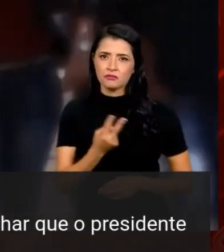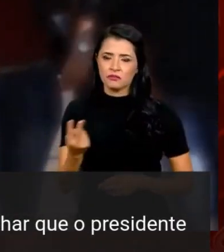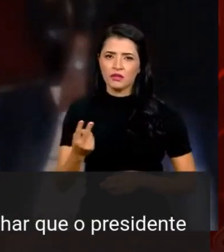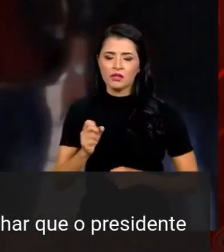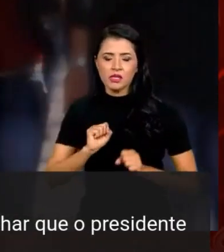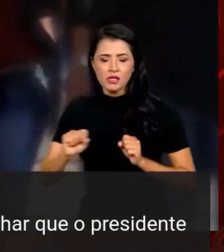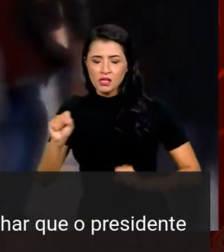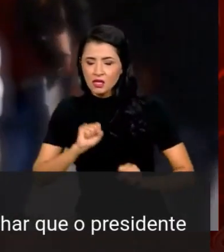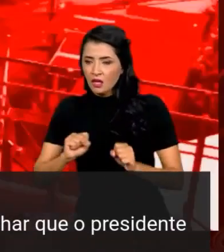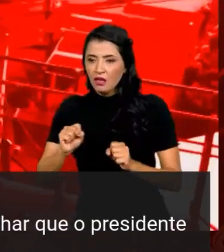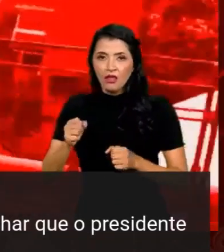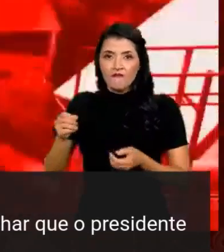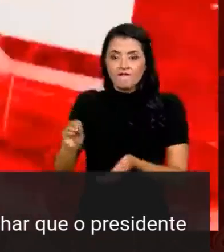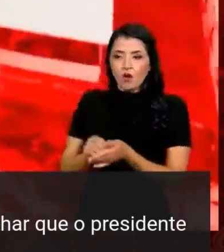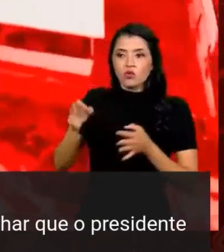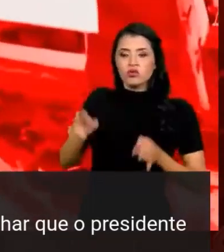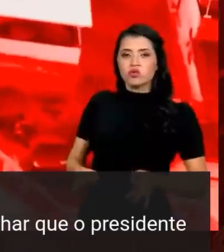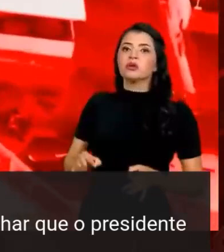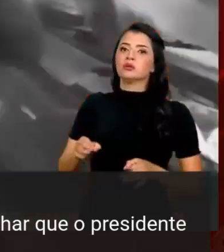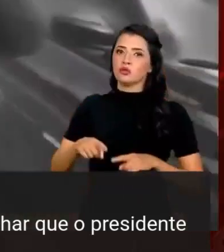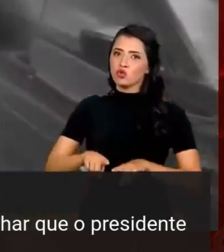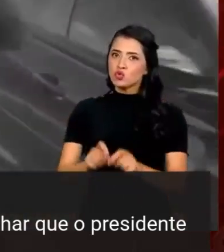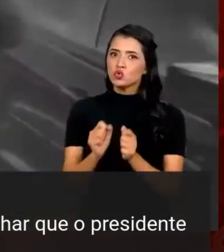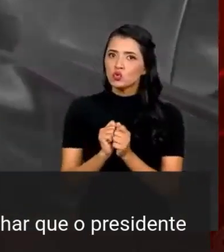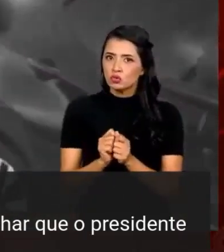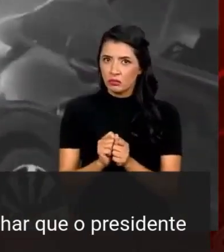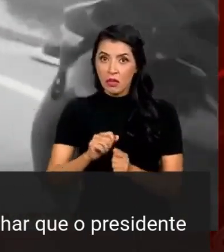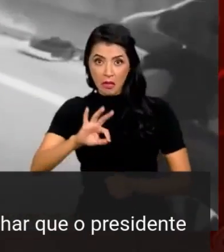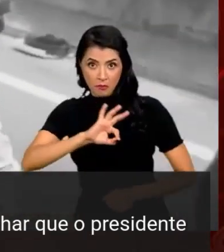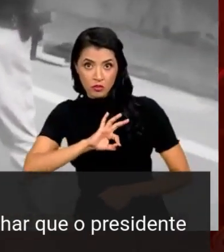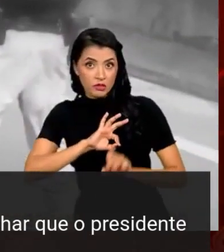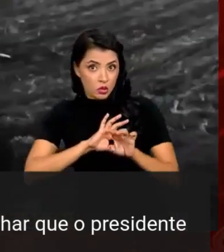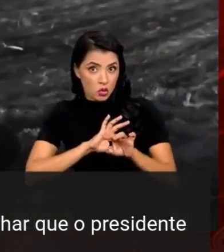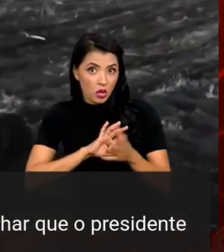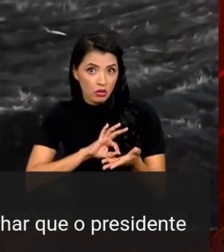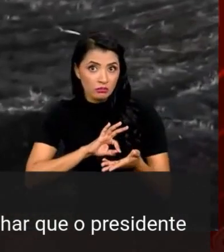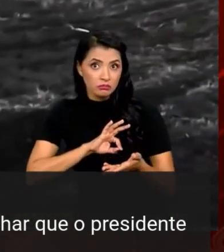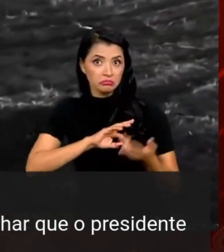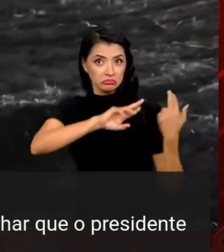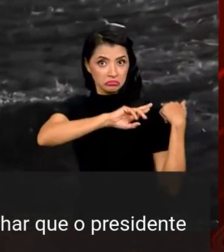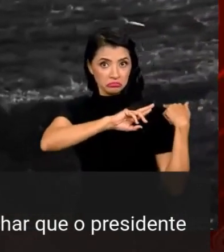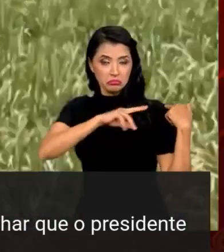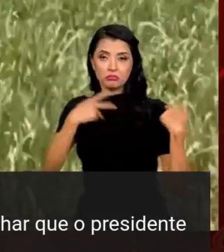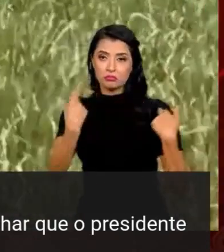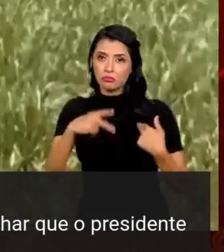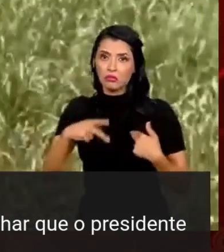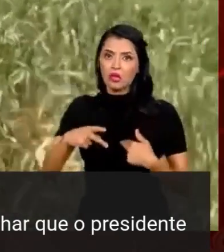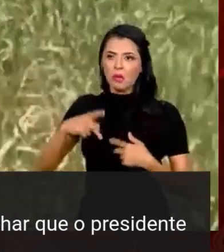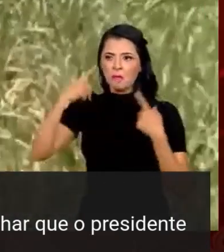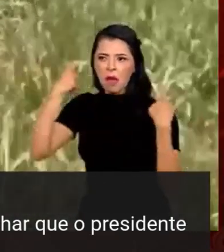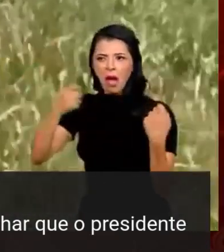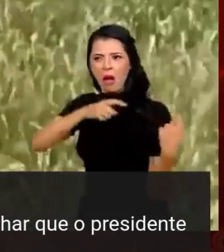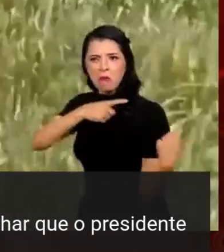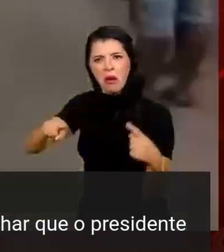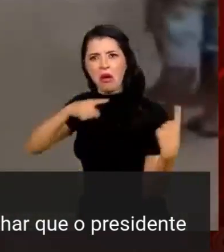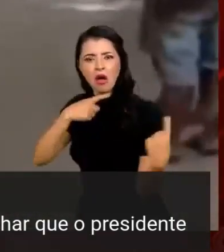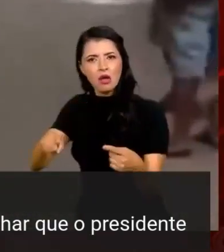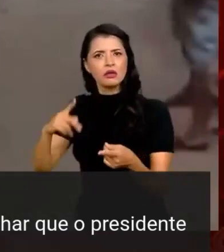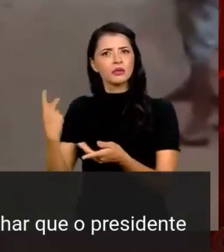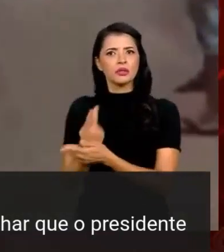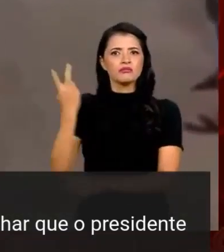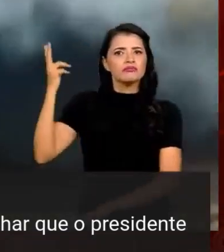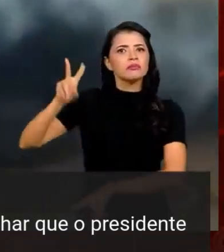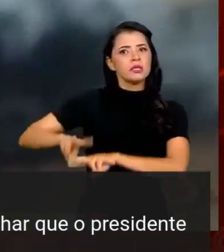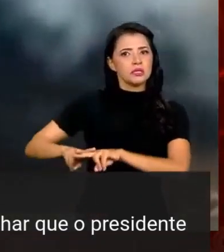andam muitas vezes juntos. É caso de polícia? Só de polícia? A violência da repressão, a frequência com que uma